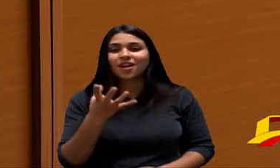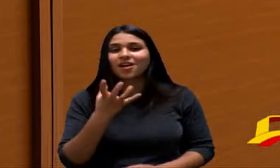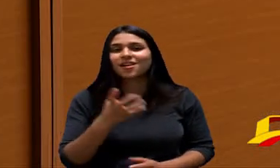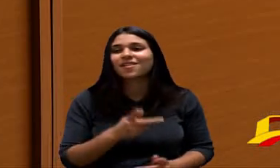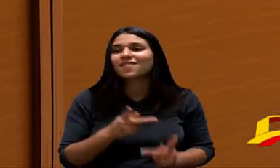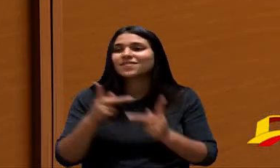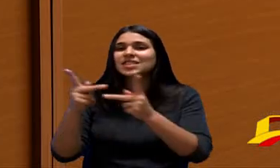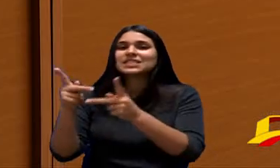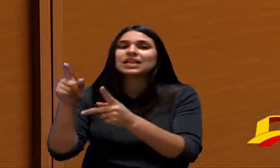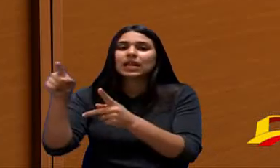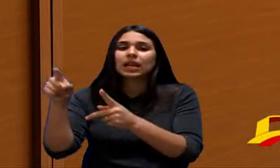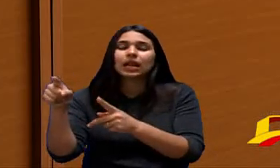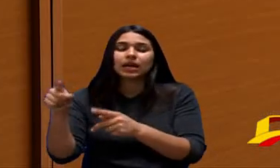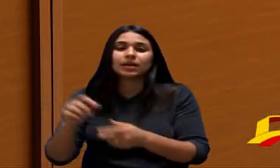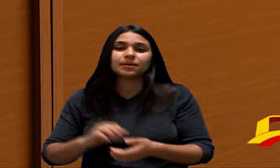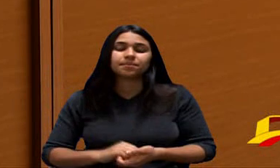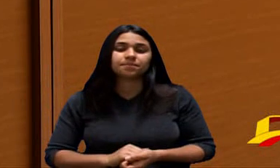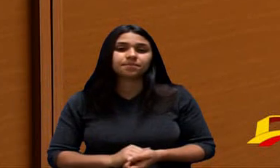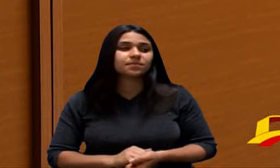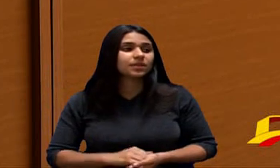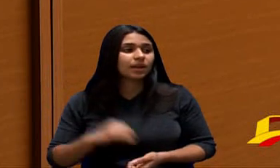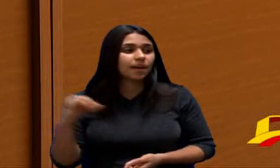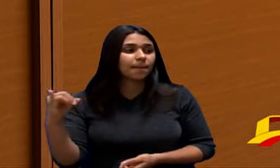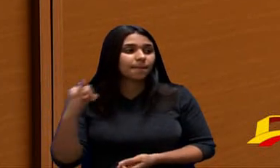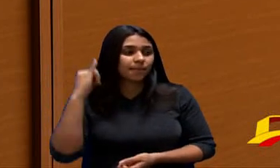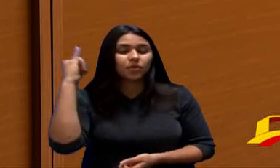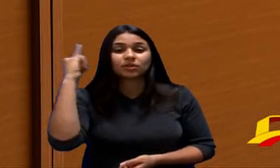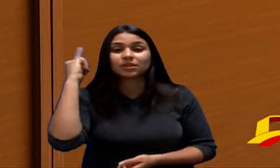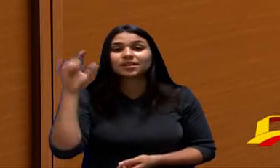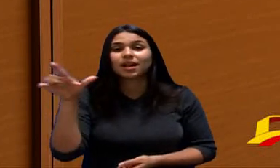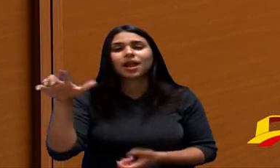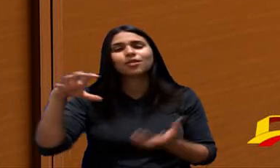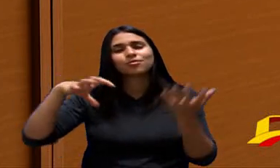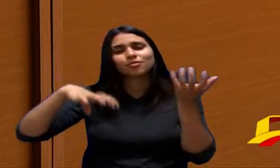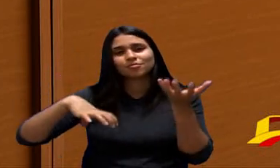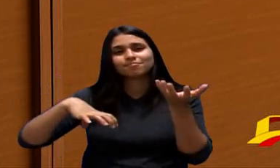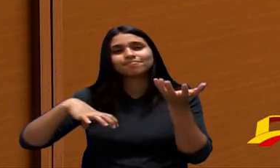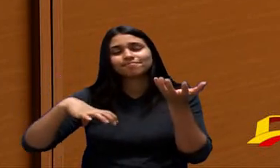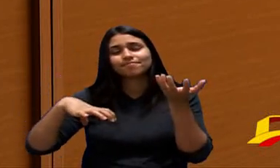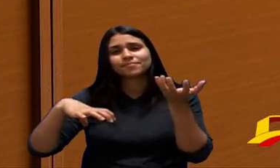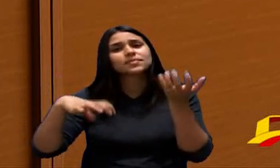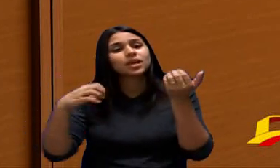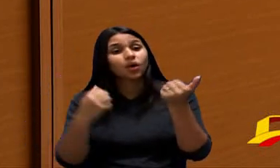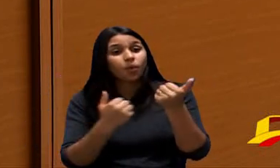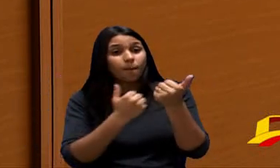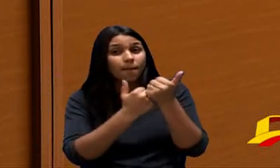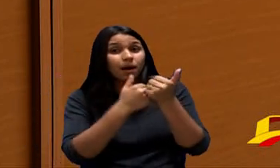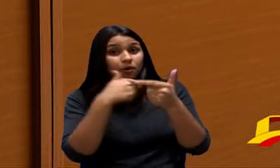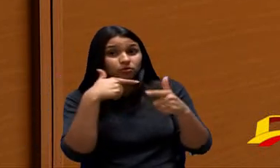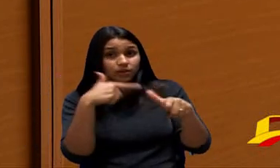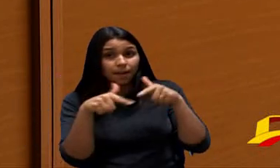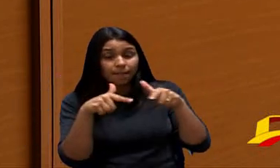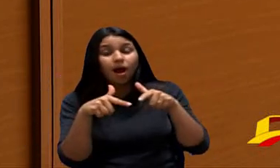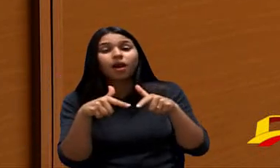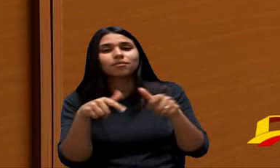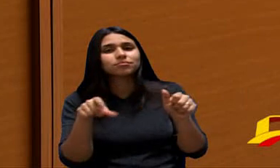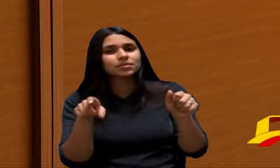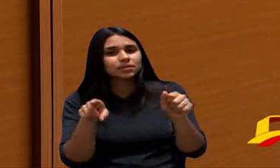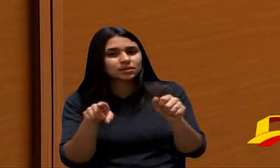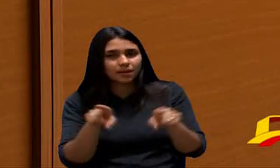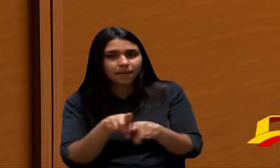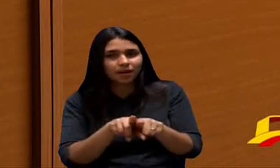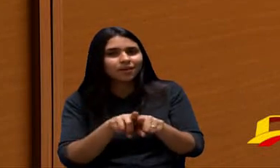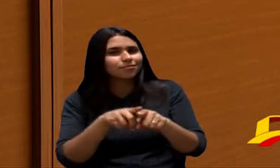Congresso Eu Sei Da Importância Do Senhor No Congresso Nacional Acompanhe O Seu Trabalho Como Acompanho De Todos Os Deputados Aliás